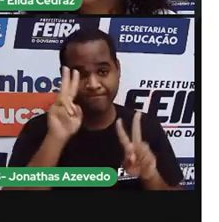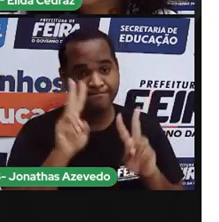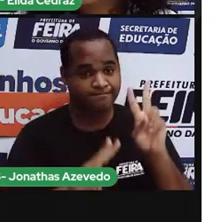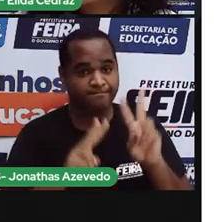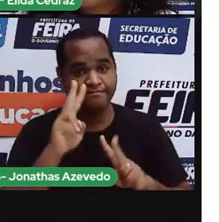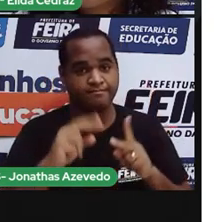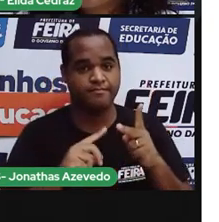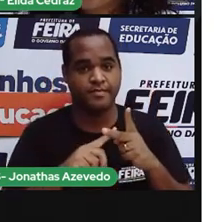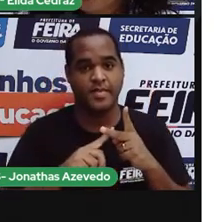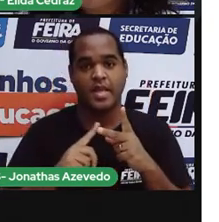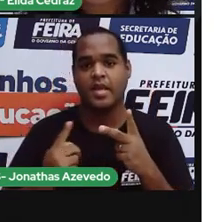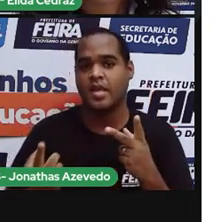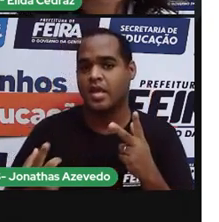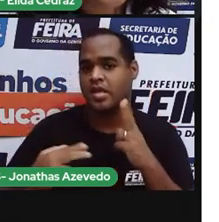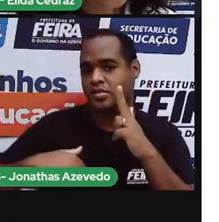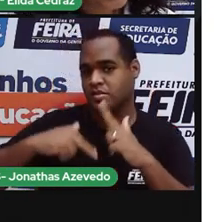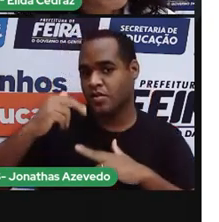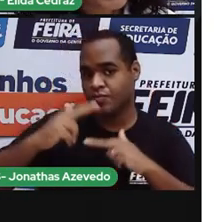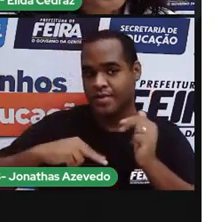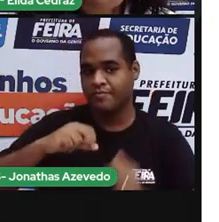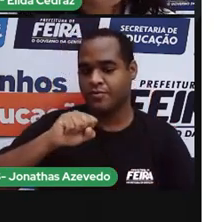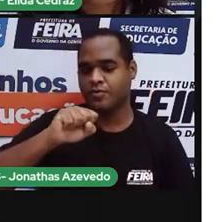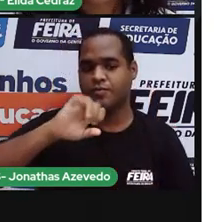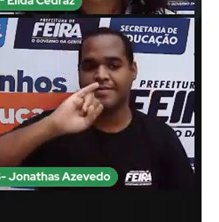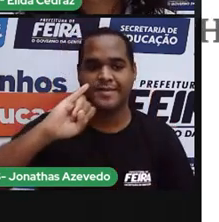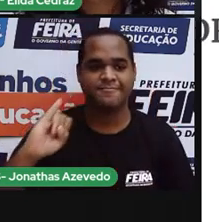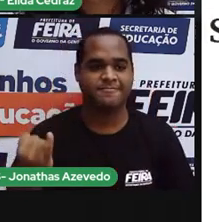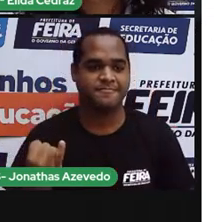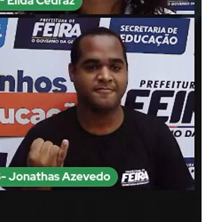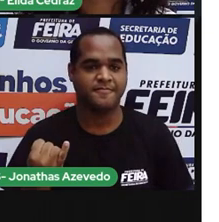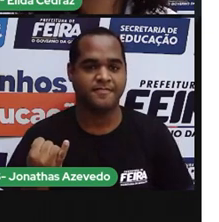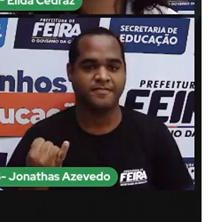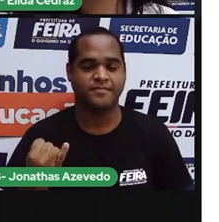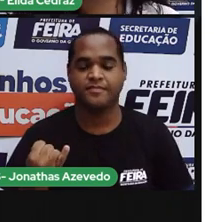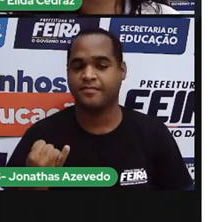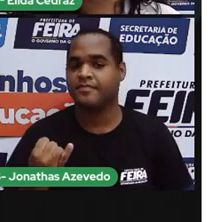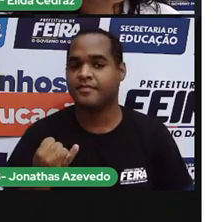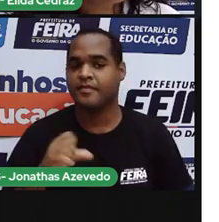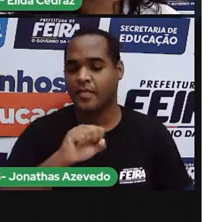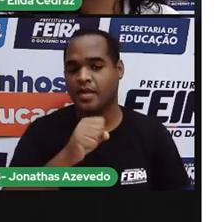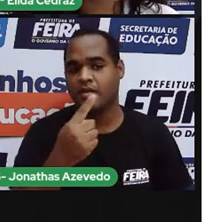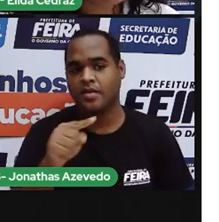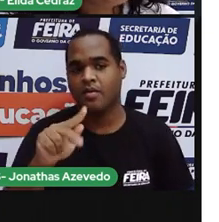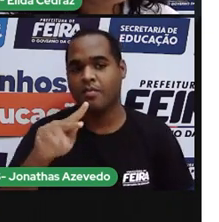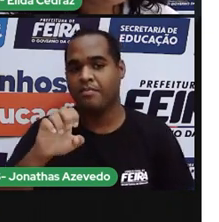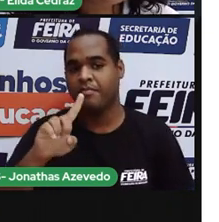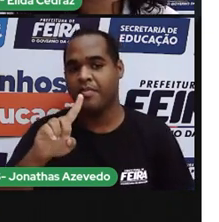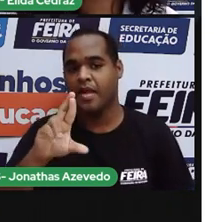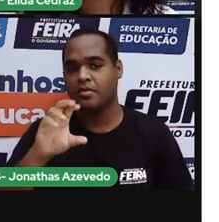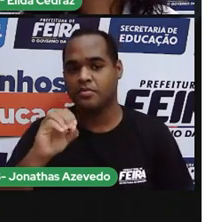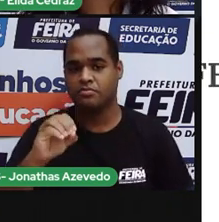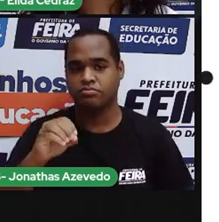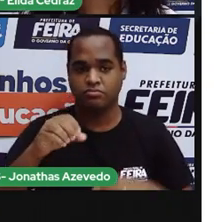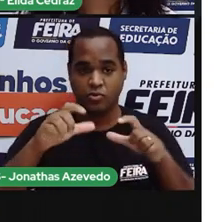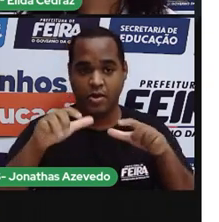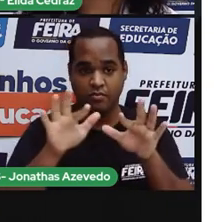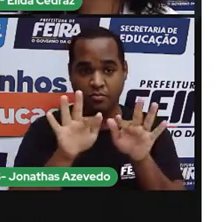São João de São José, São Pedro de Humildes,